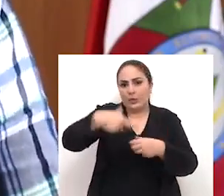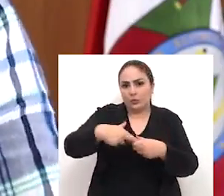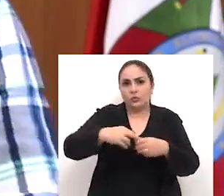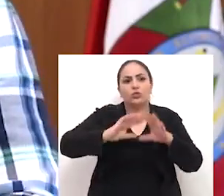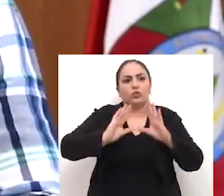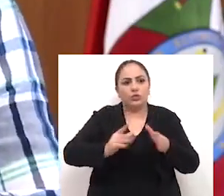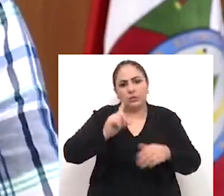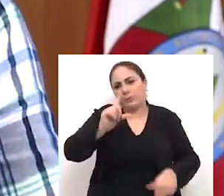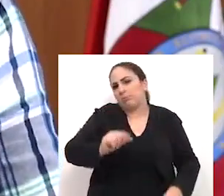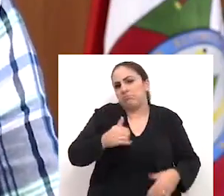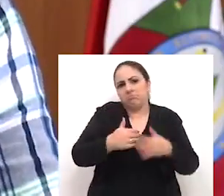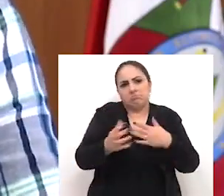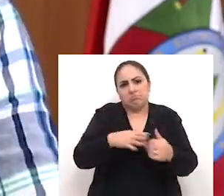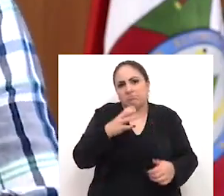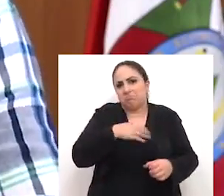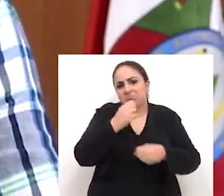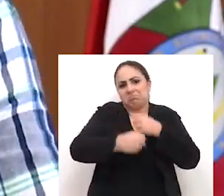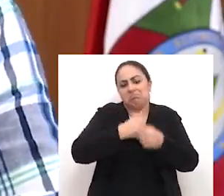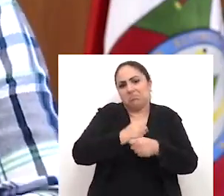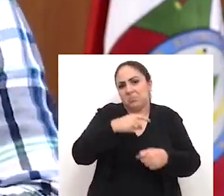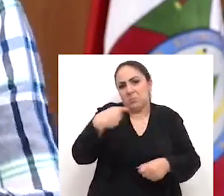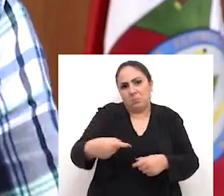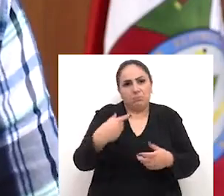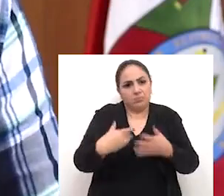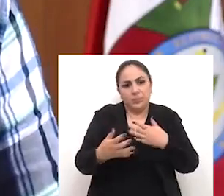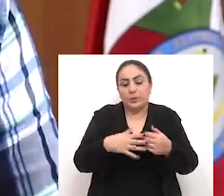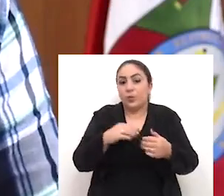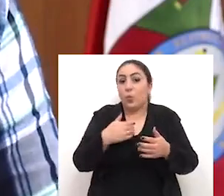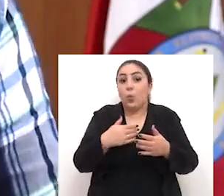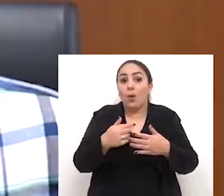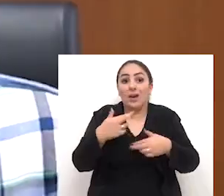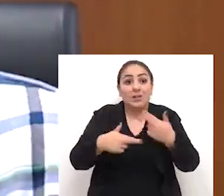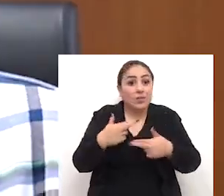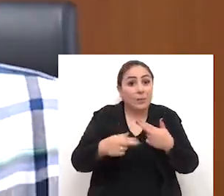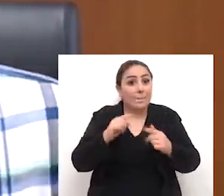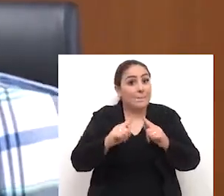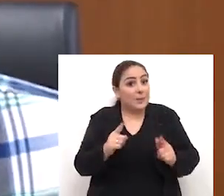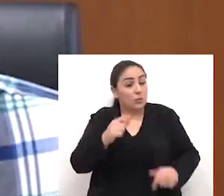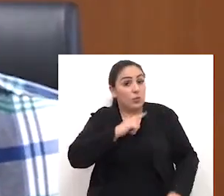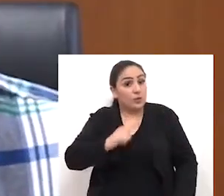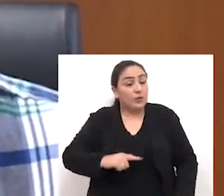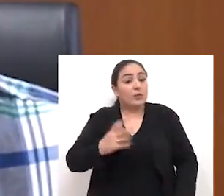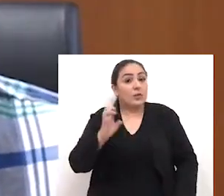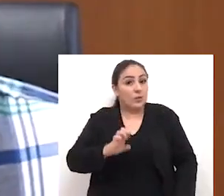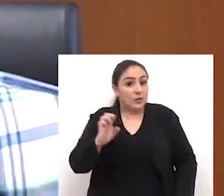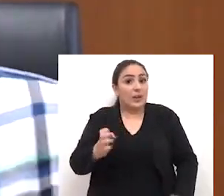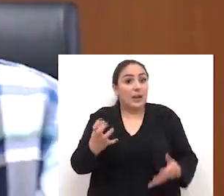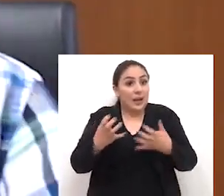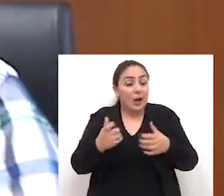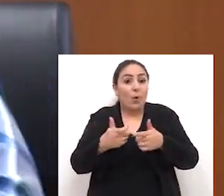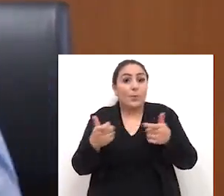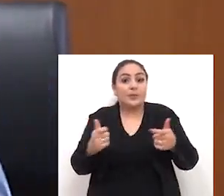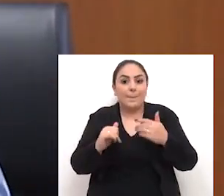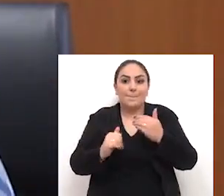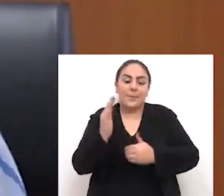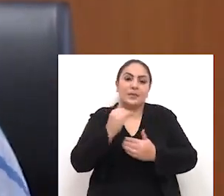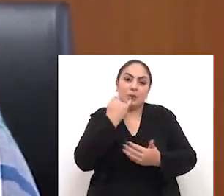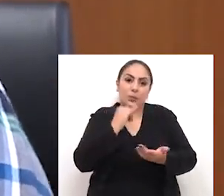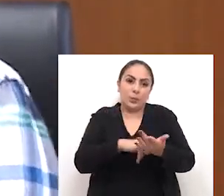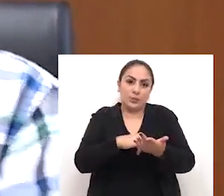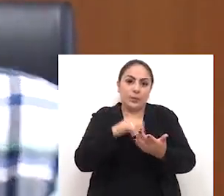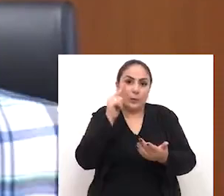gasolina, já vai baixar de qualquer maneira no ano que vem, independente de qualquer reforma. Mas o que o governador Eduardo Leite quer fazer é aumentar outros